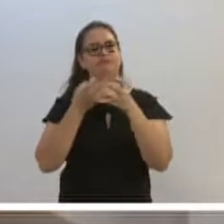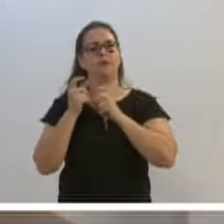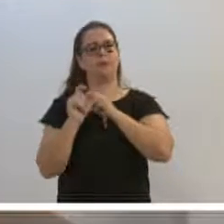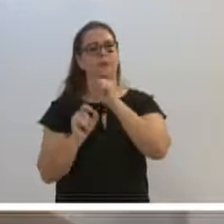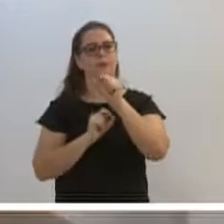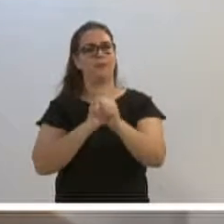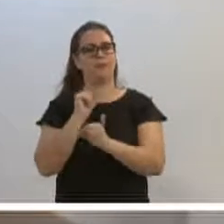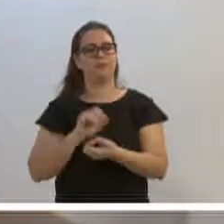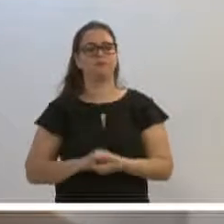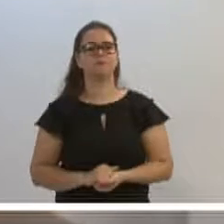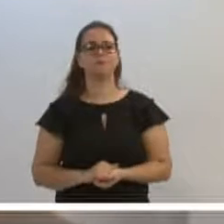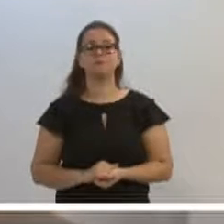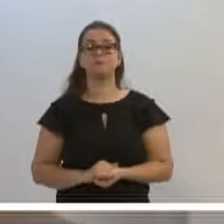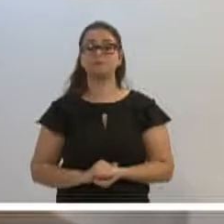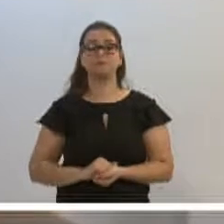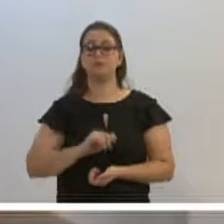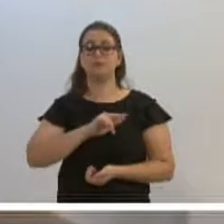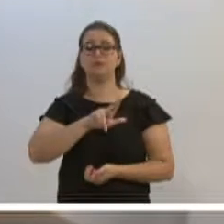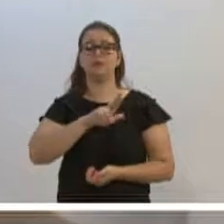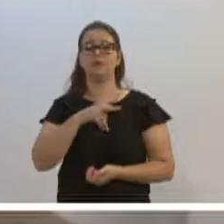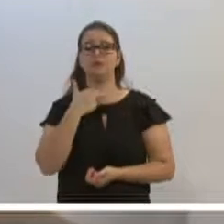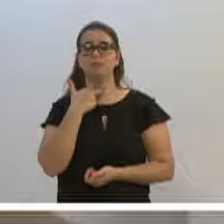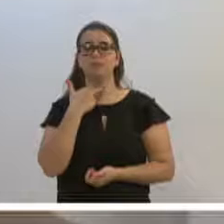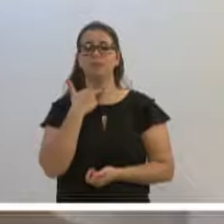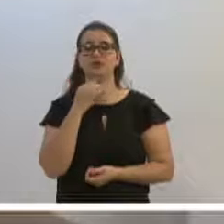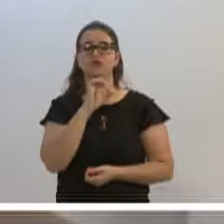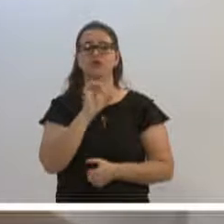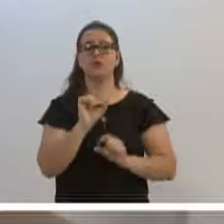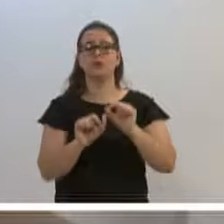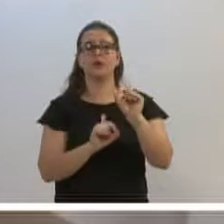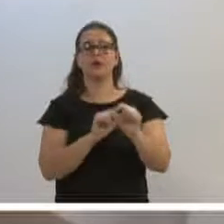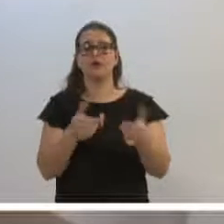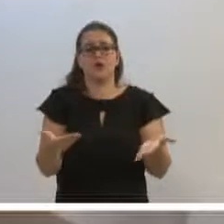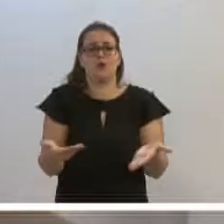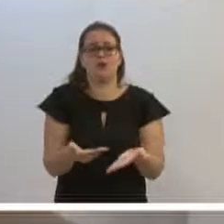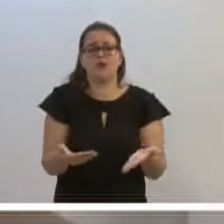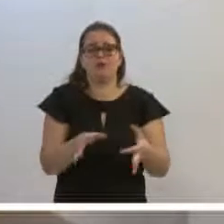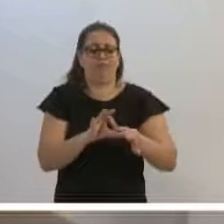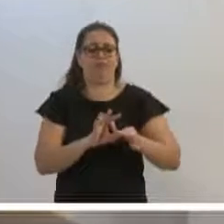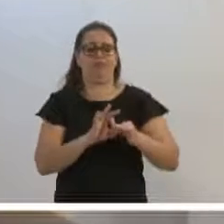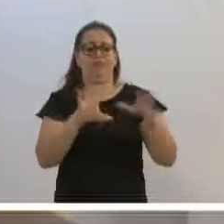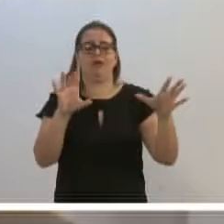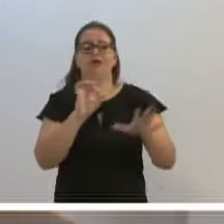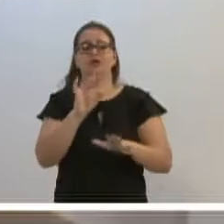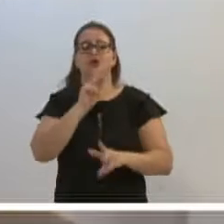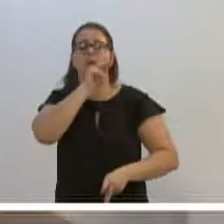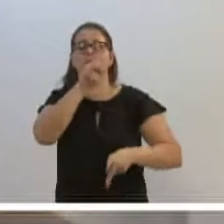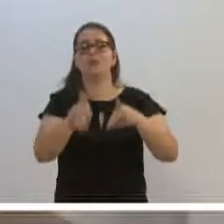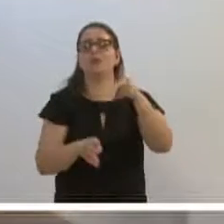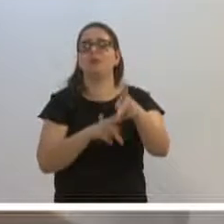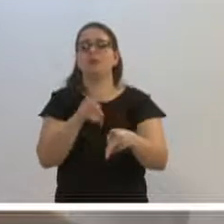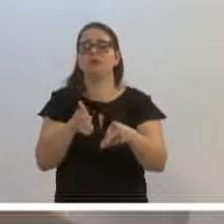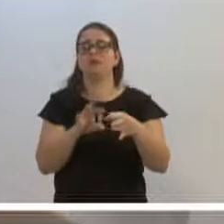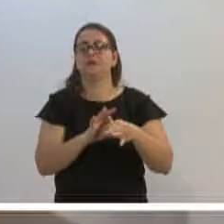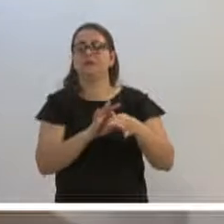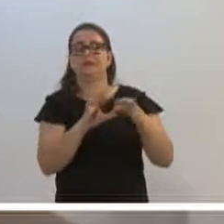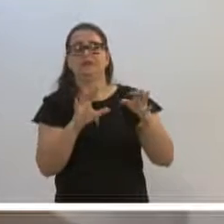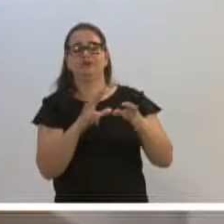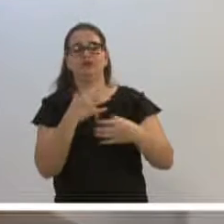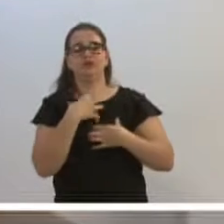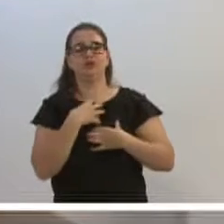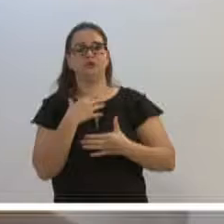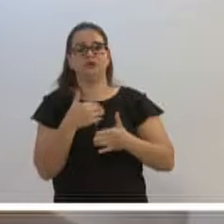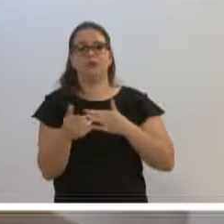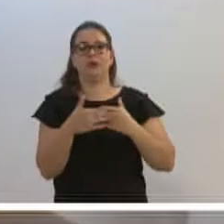sentido aqui agora, é que não se pode se tratar mais hoje, não se permite mais, a população não se permite mais de forma alguma,